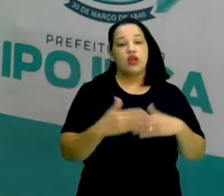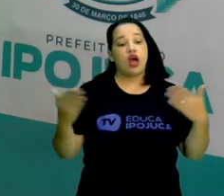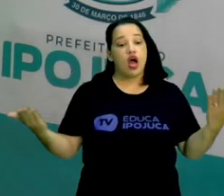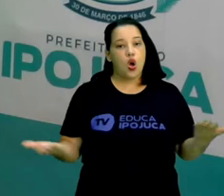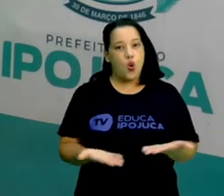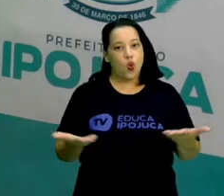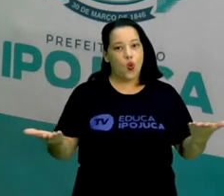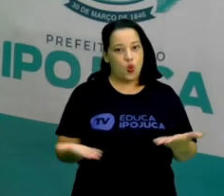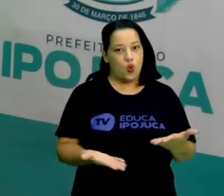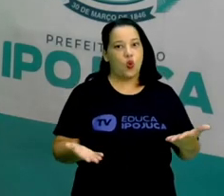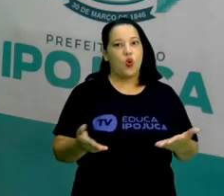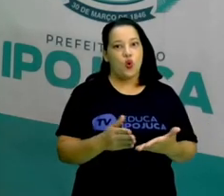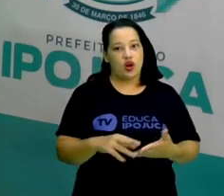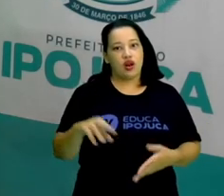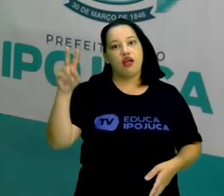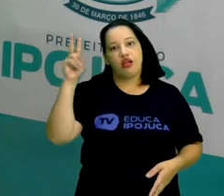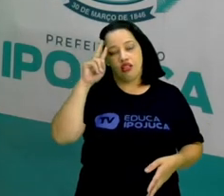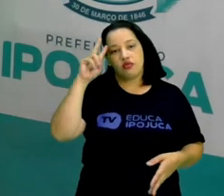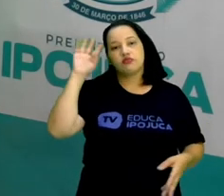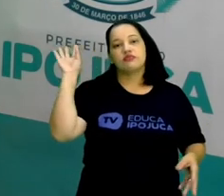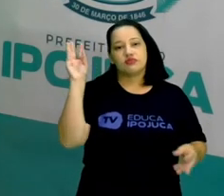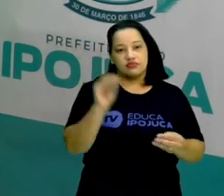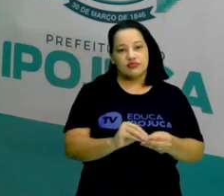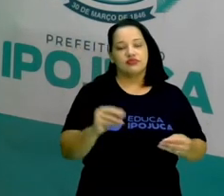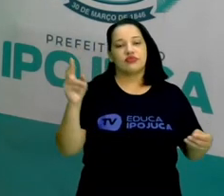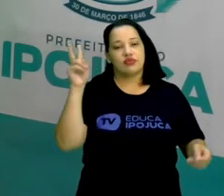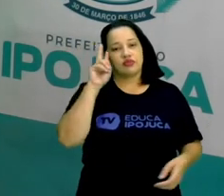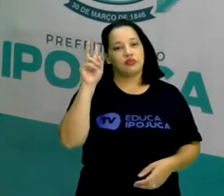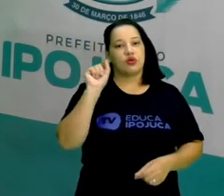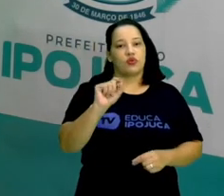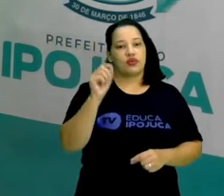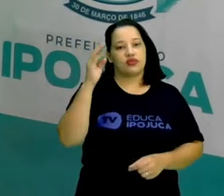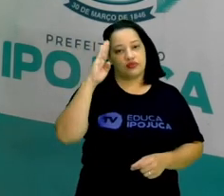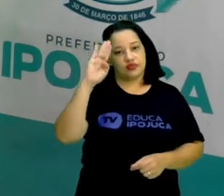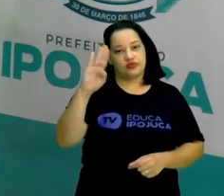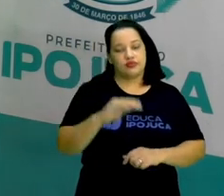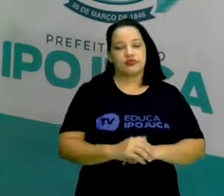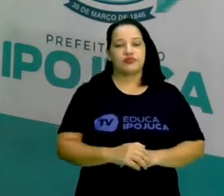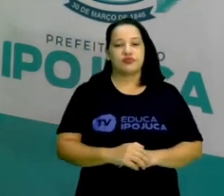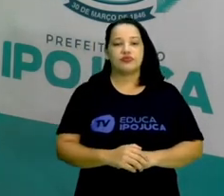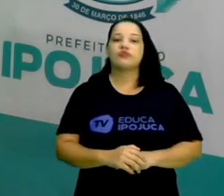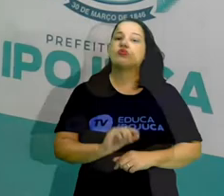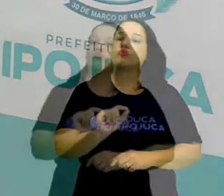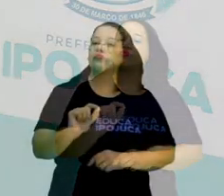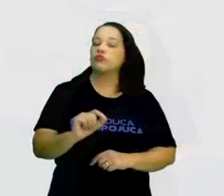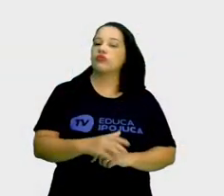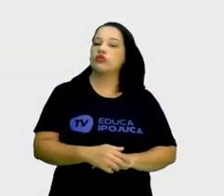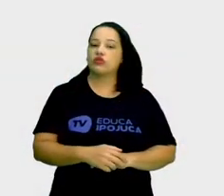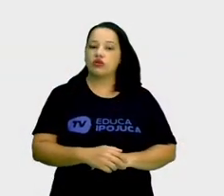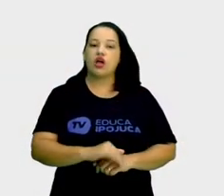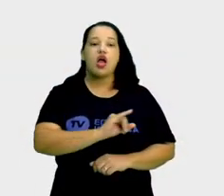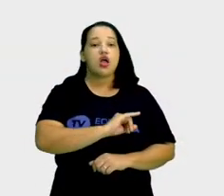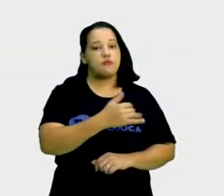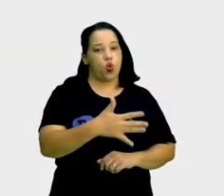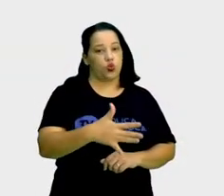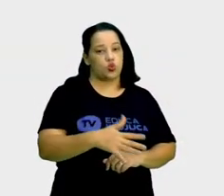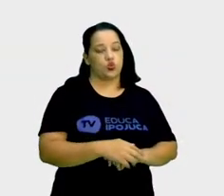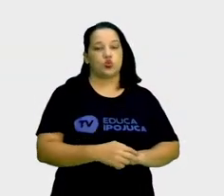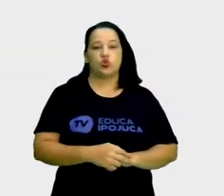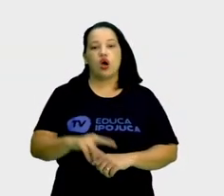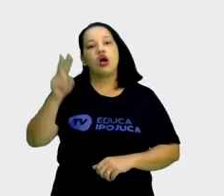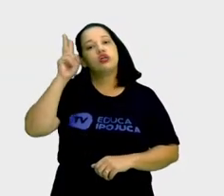resgate da nossa aula com as palavras-chave, que é justamente Ipojuca,